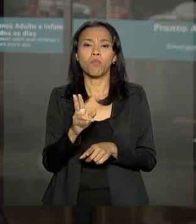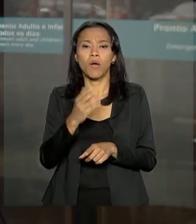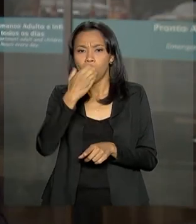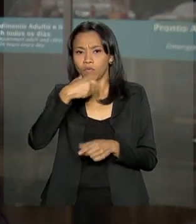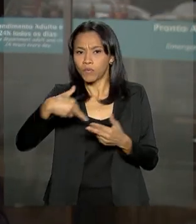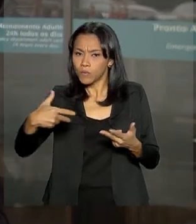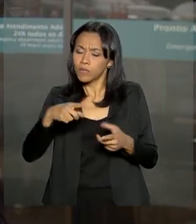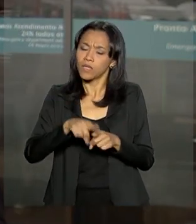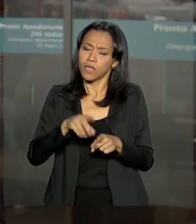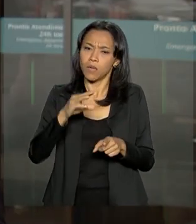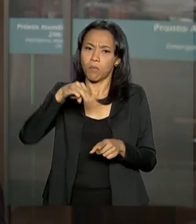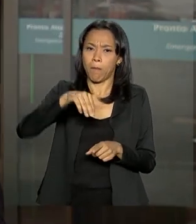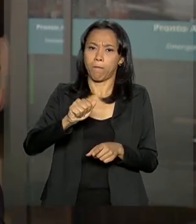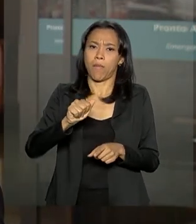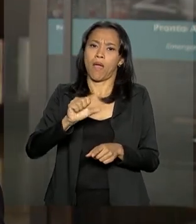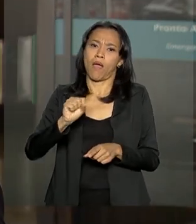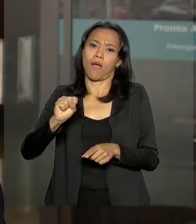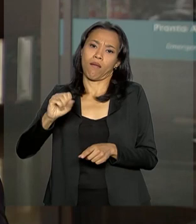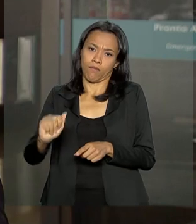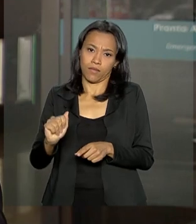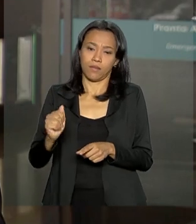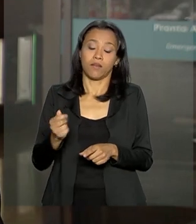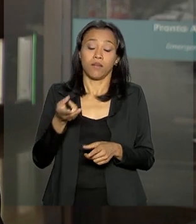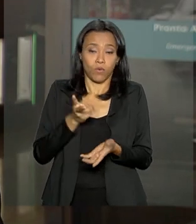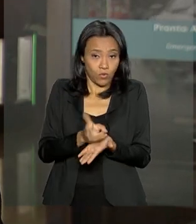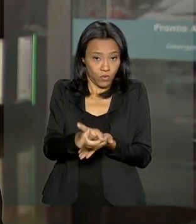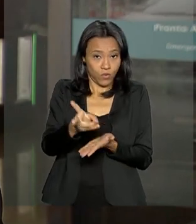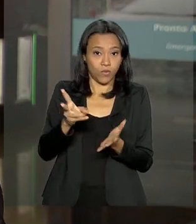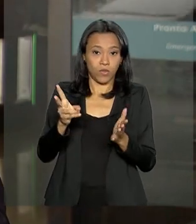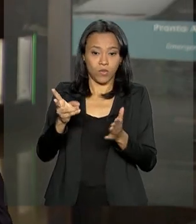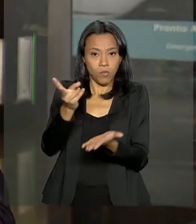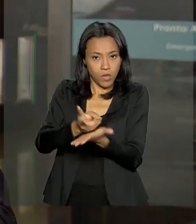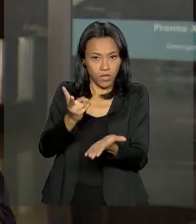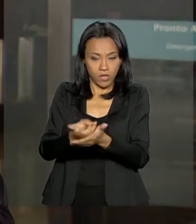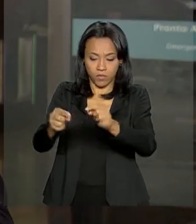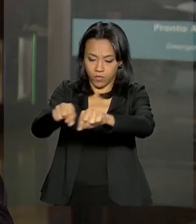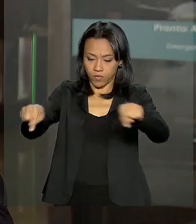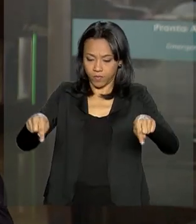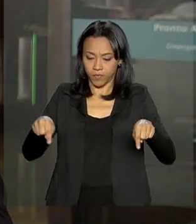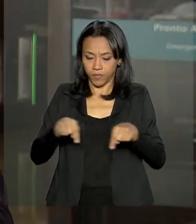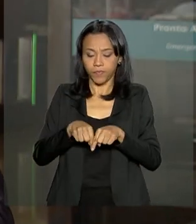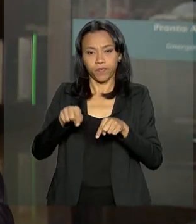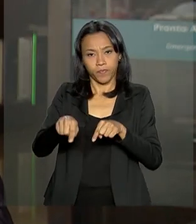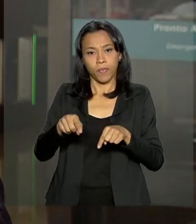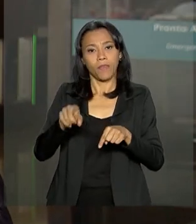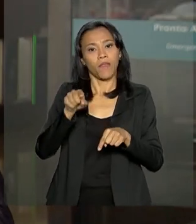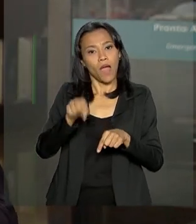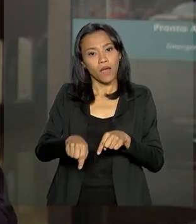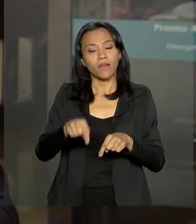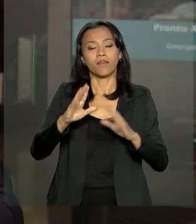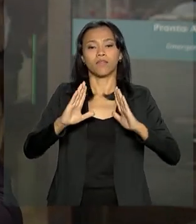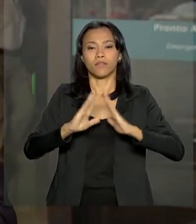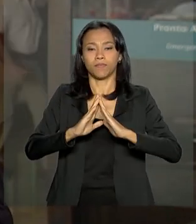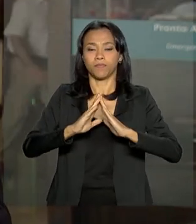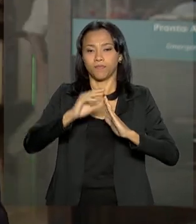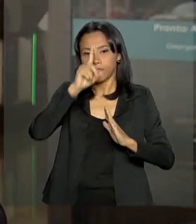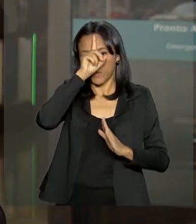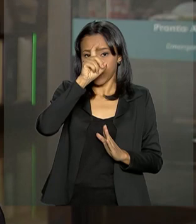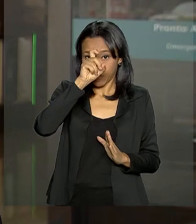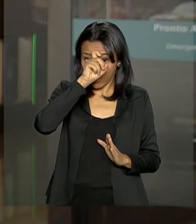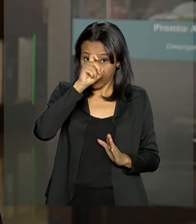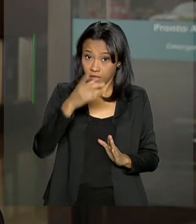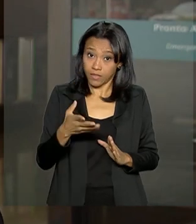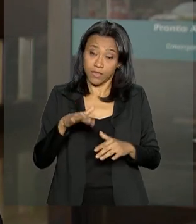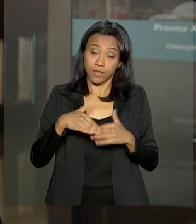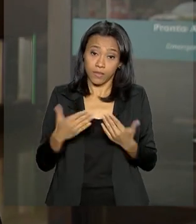presidente segue no mesmo apartamento que foi destinado exclusivamente para ele aqui no Hospital Albert